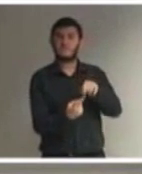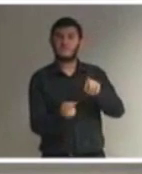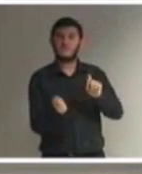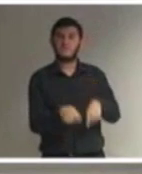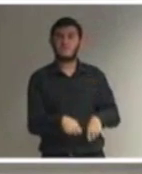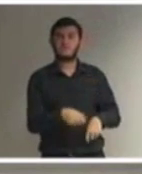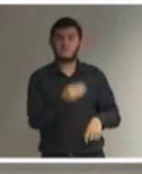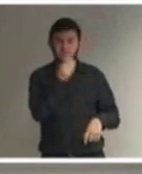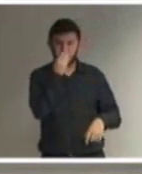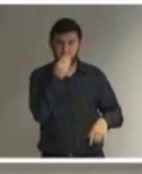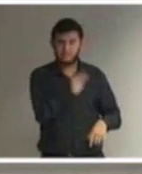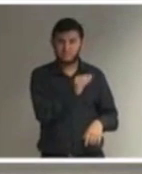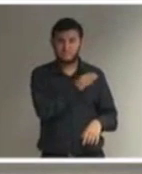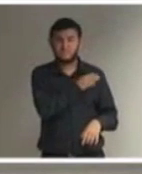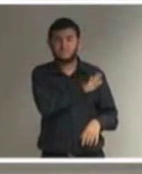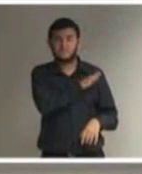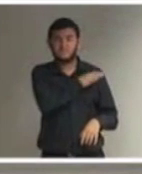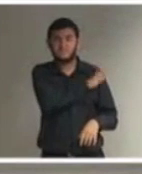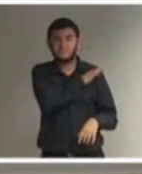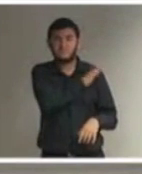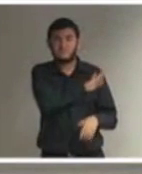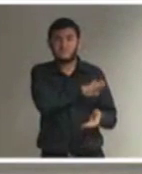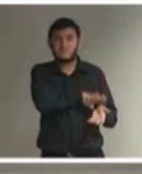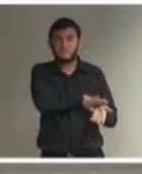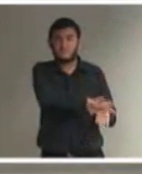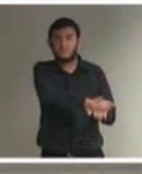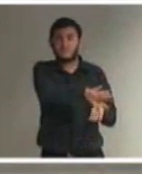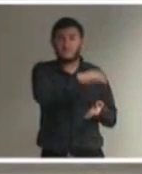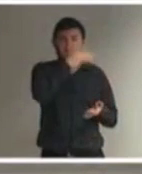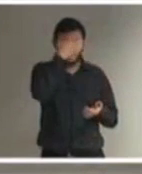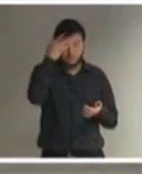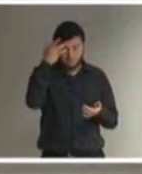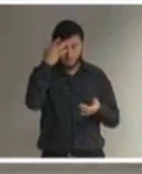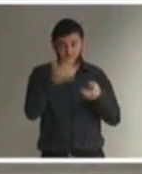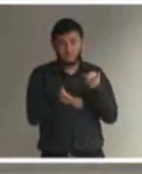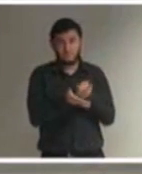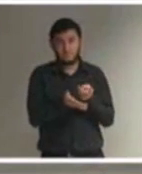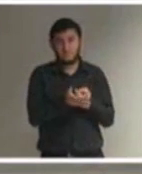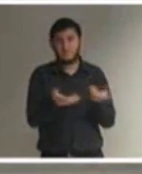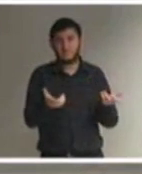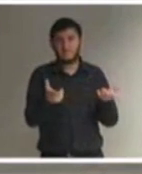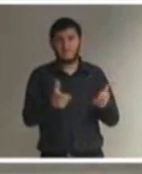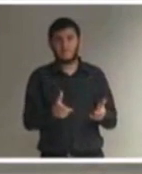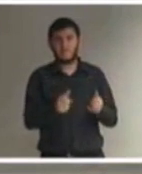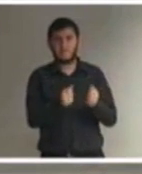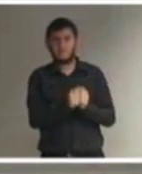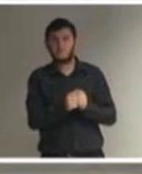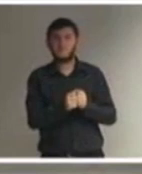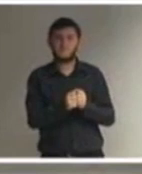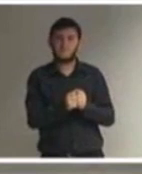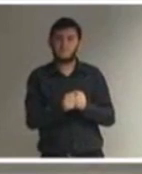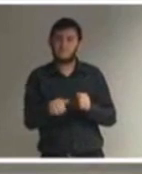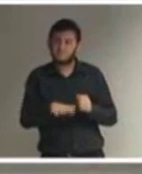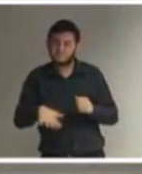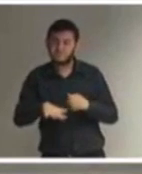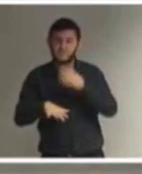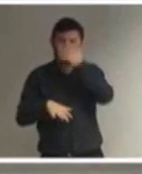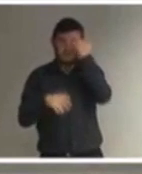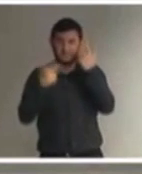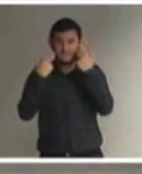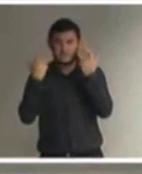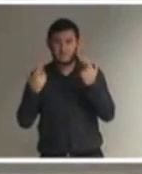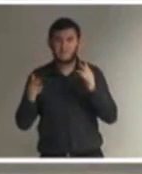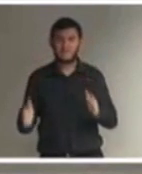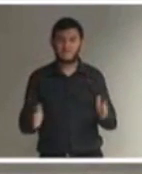essa pessoa no mesmo ambiente que os demais. Porque nesse período, principalmente início dessa década de 90,